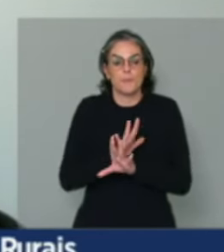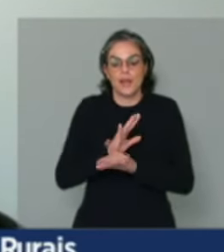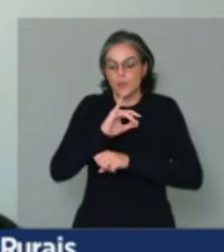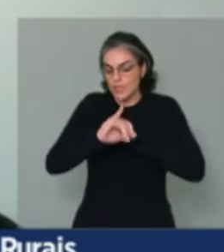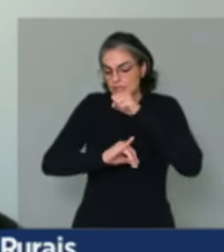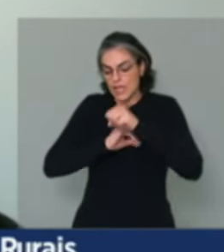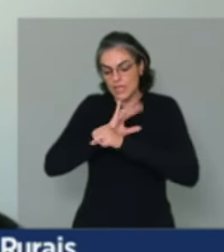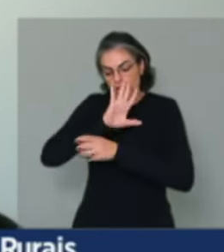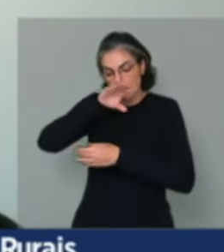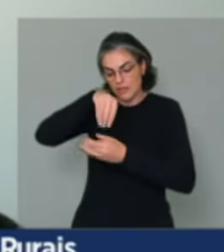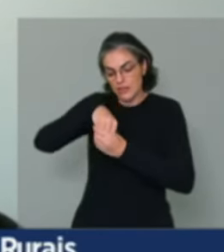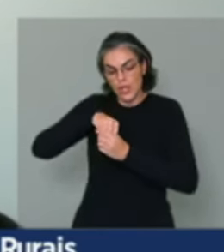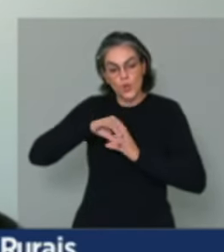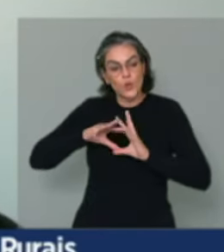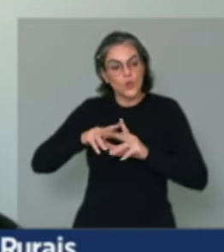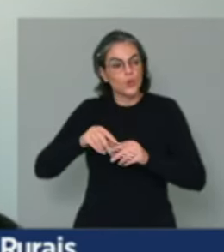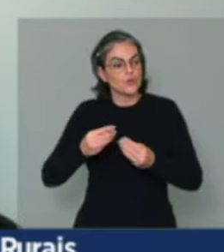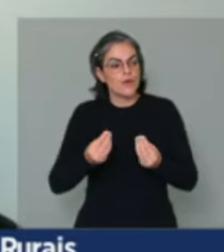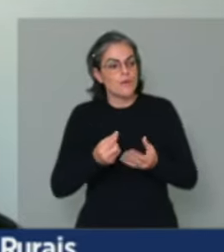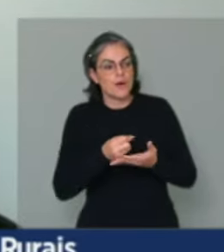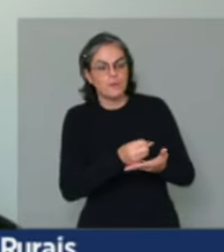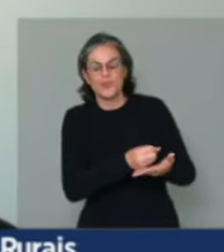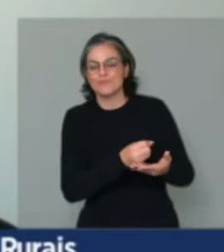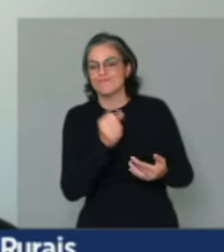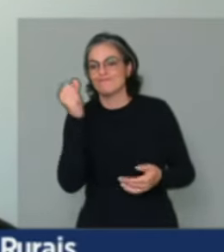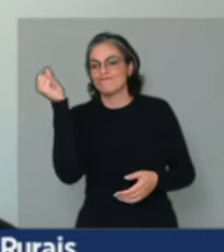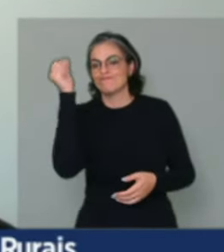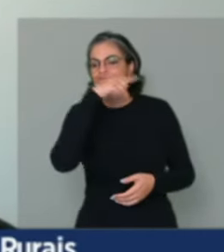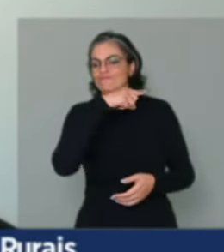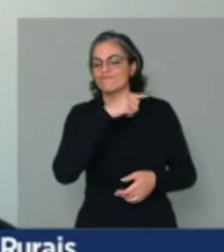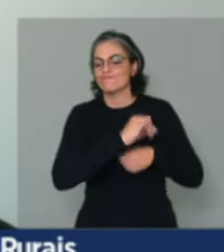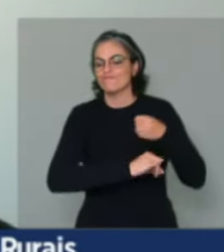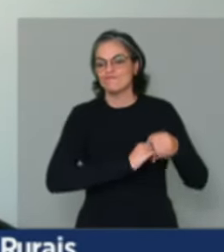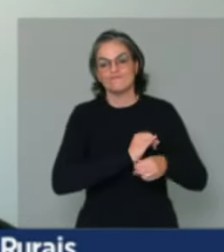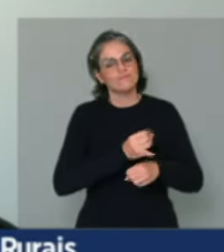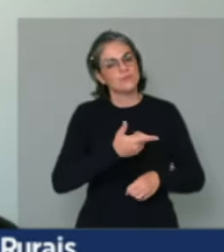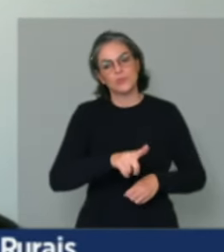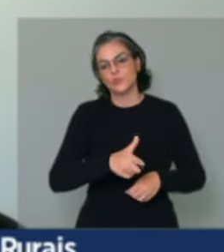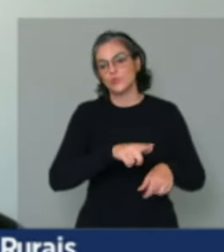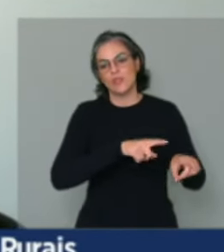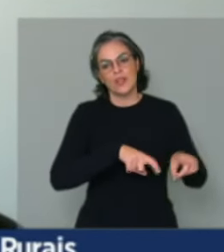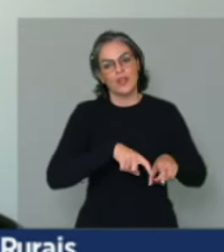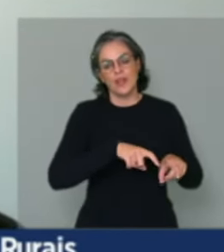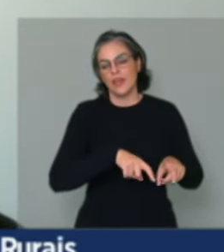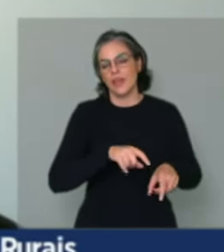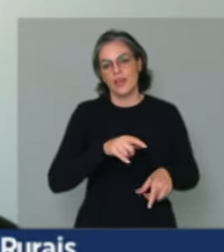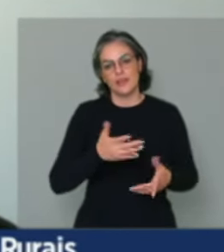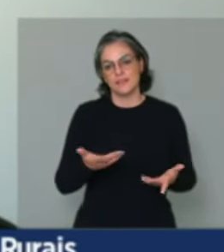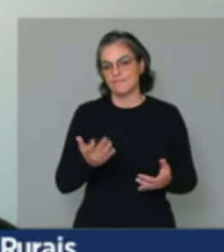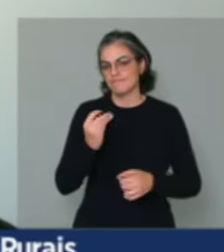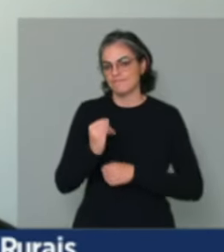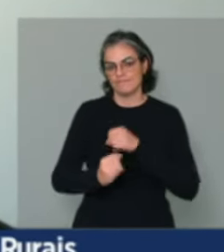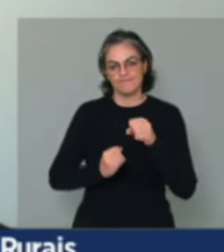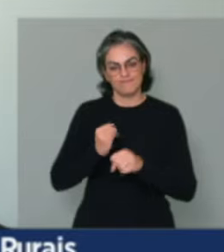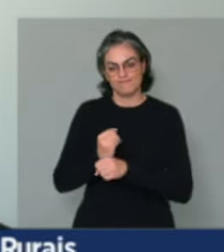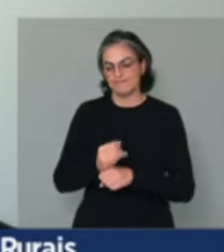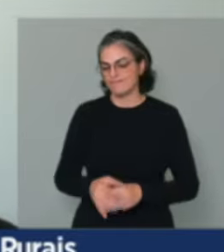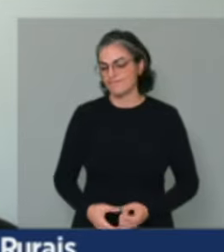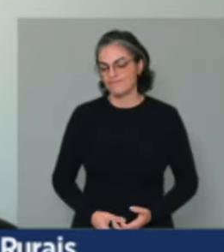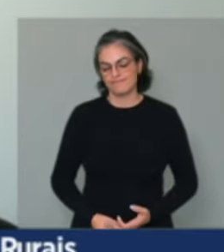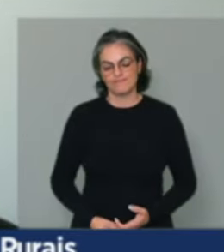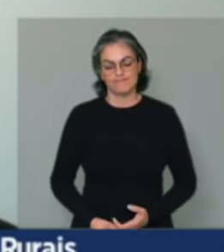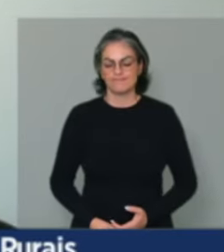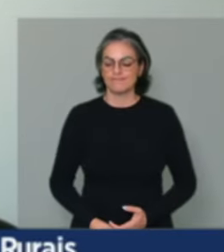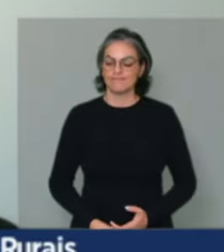digital, onde no nosso campo brasileiro, a gente não tem ainda acesso à internet. Então, a gente precisa repensar